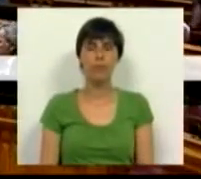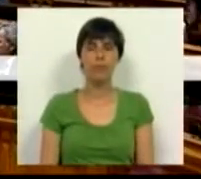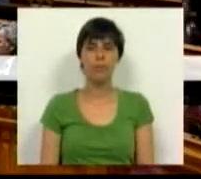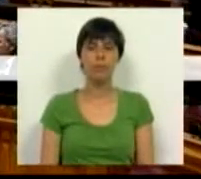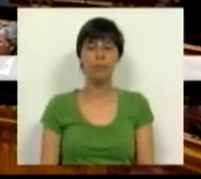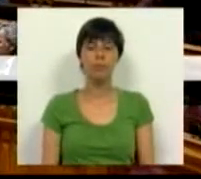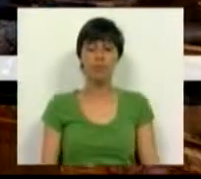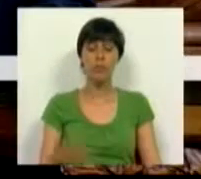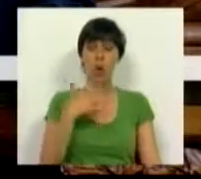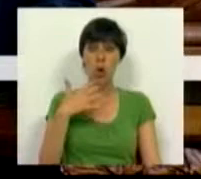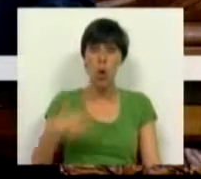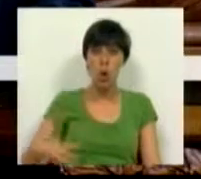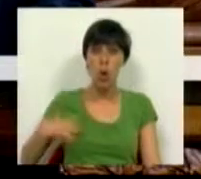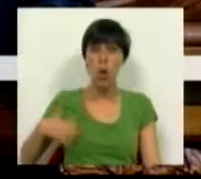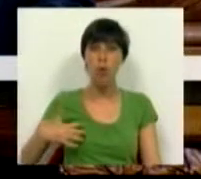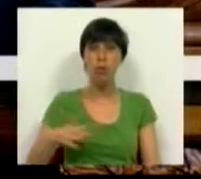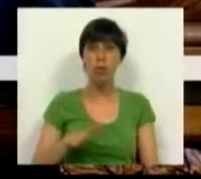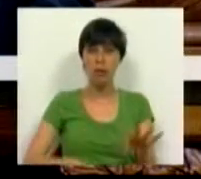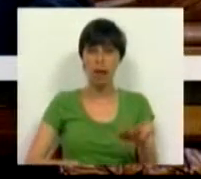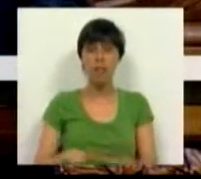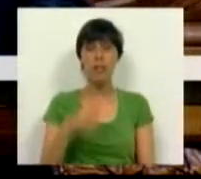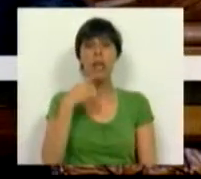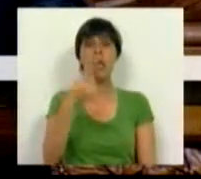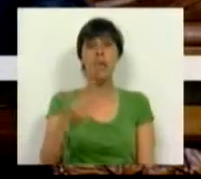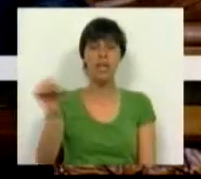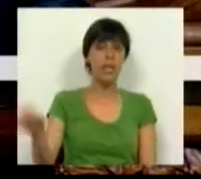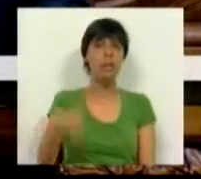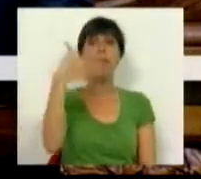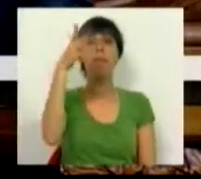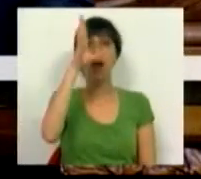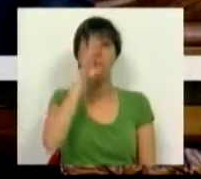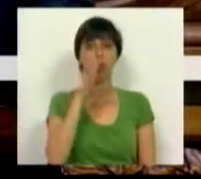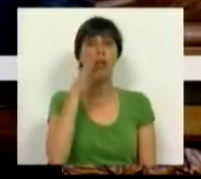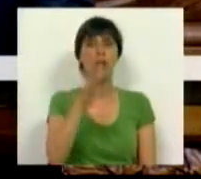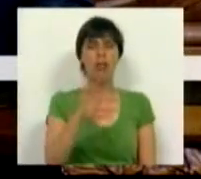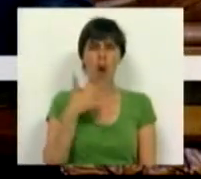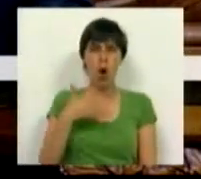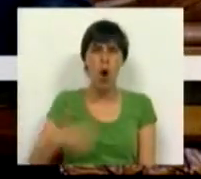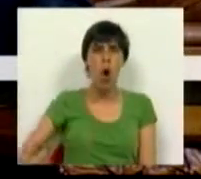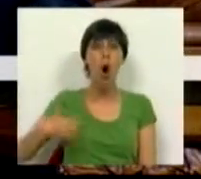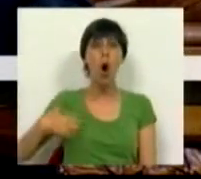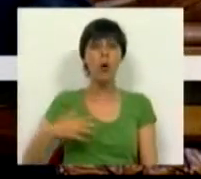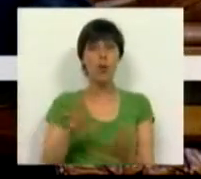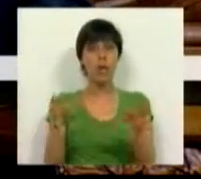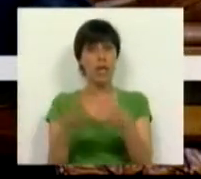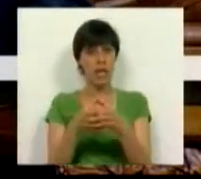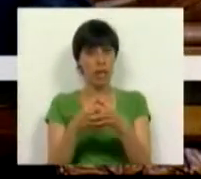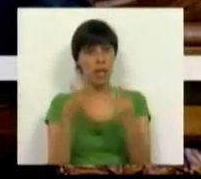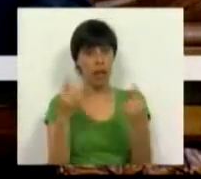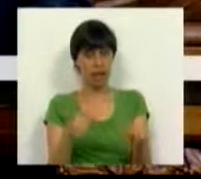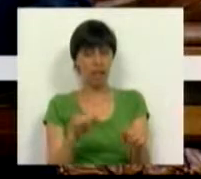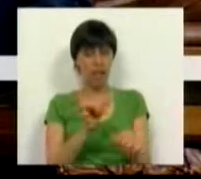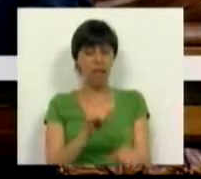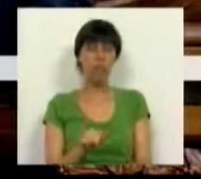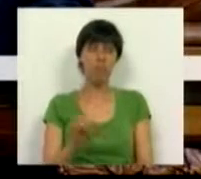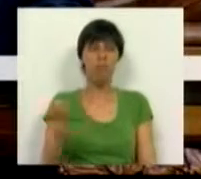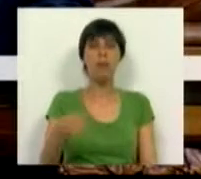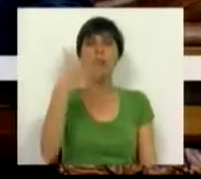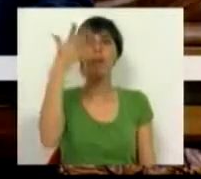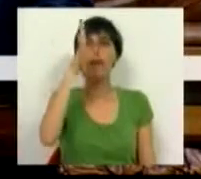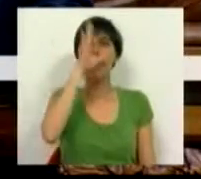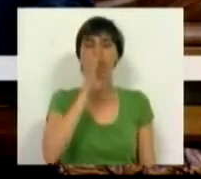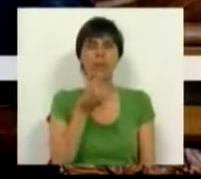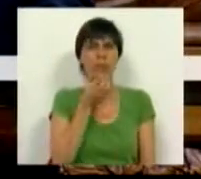O orgulho do que está a fazer, disse o Primeiro-Ministro, o orgulho da equipa que tem. O Primeiro